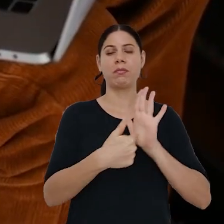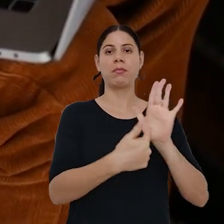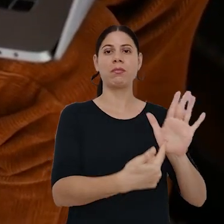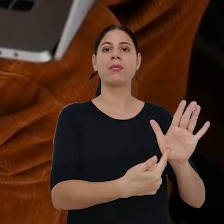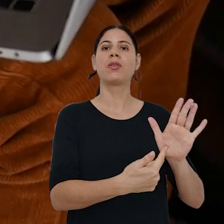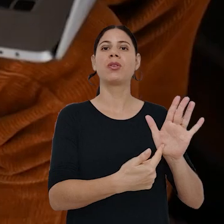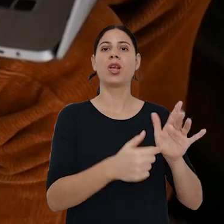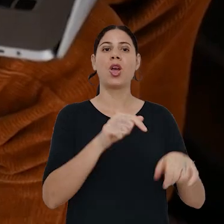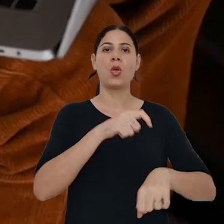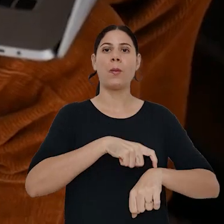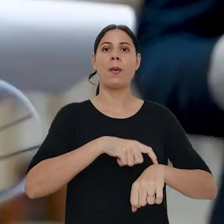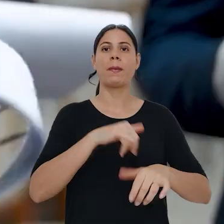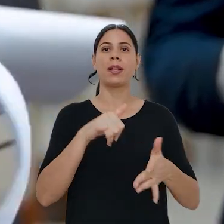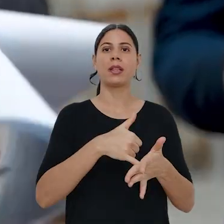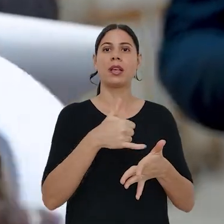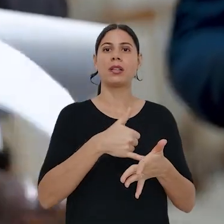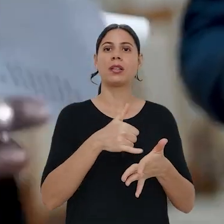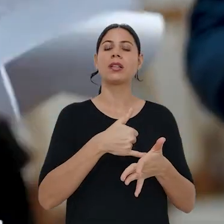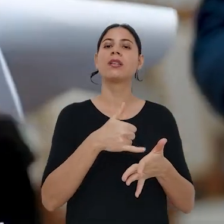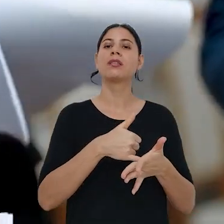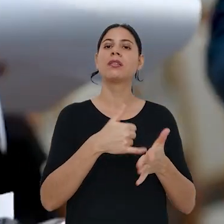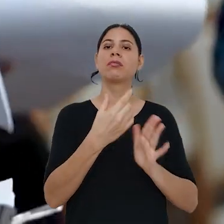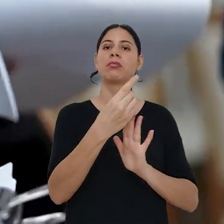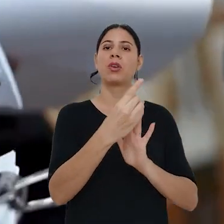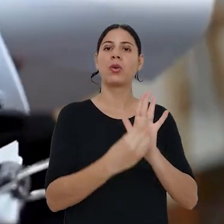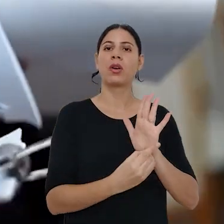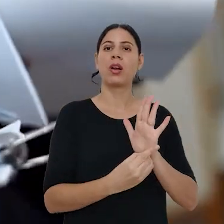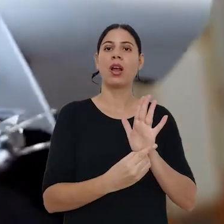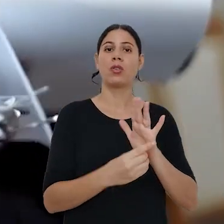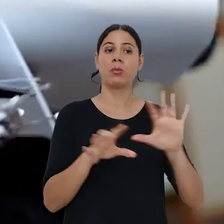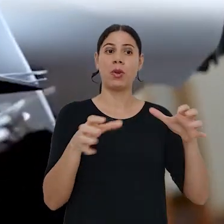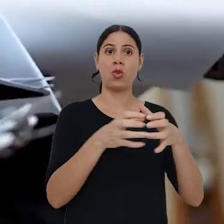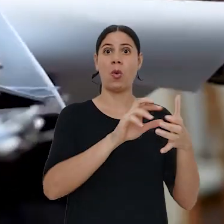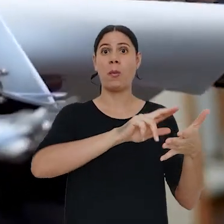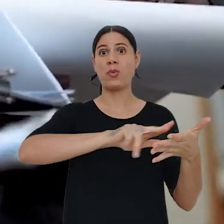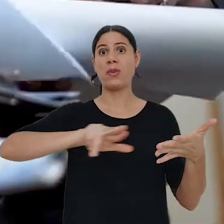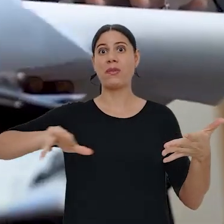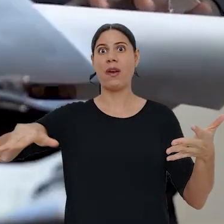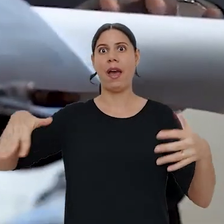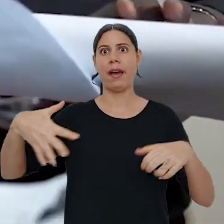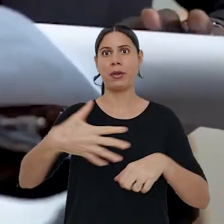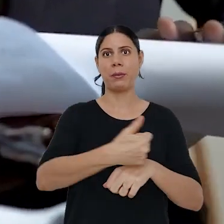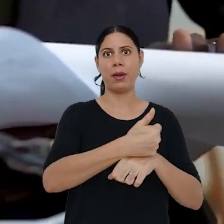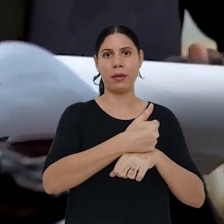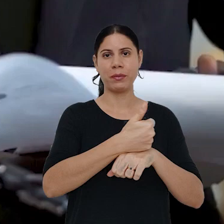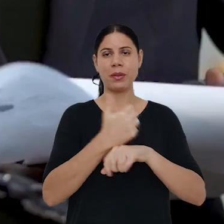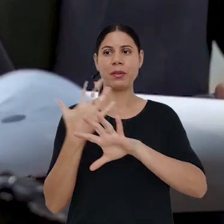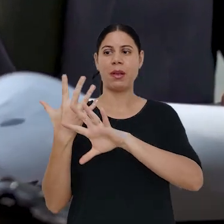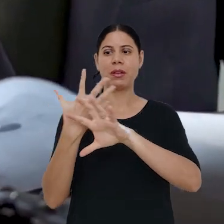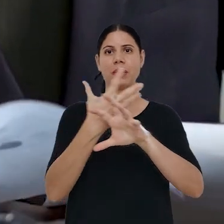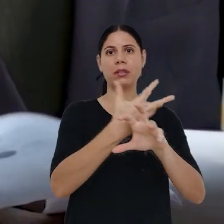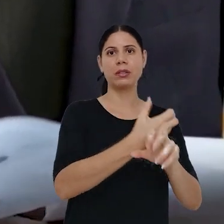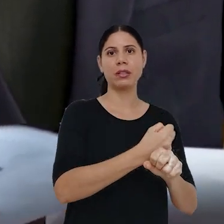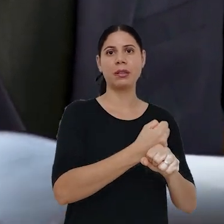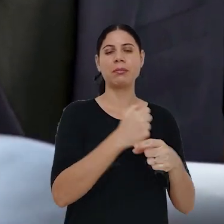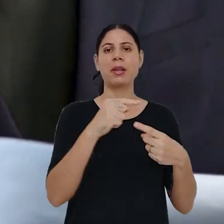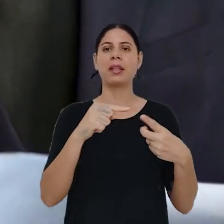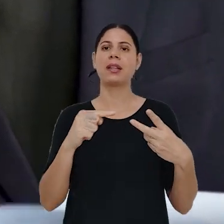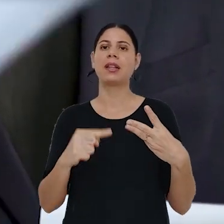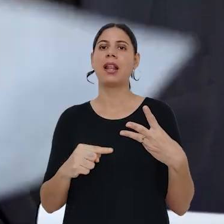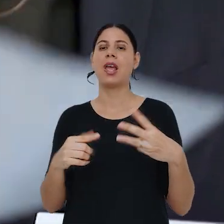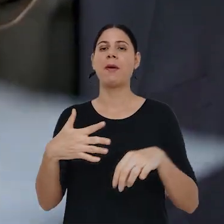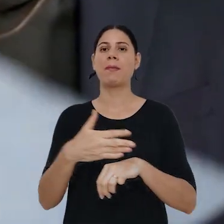apresentação no ato de inscrição de parecer emitido por equipe multiprofissional e interdisciplinar formada por três